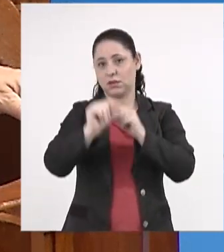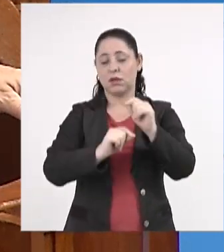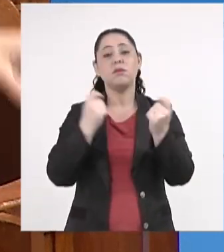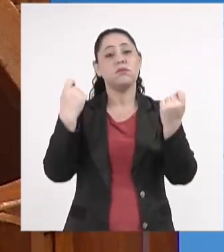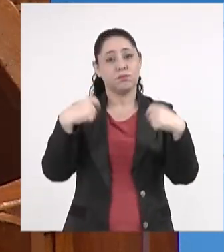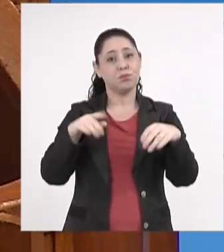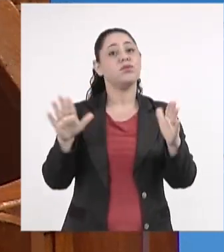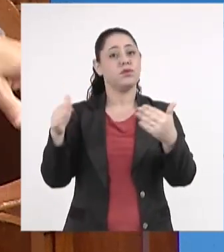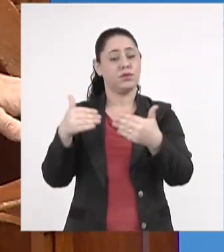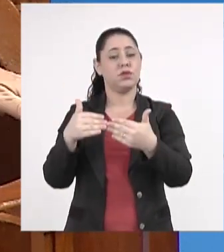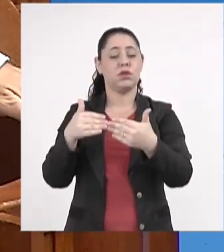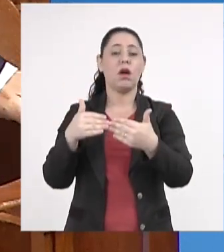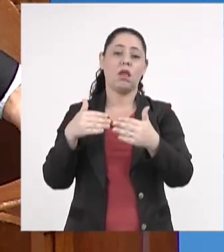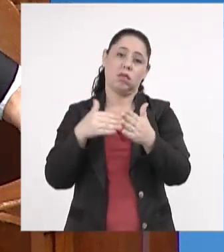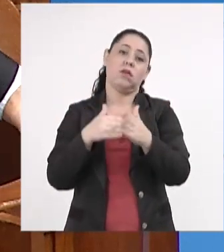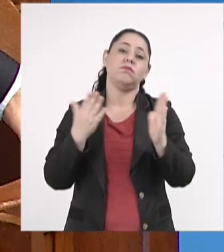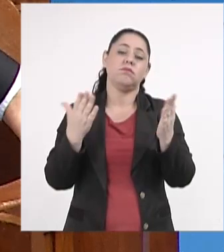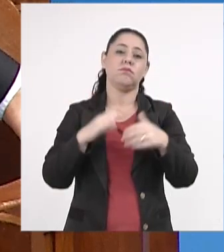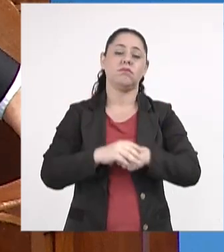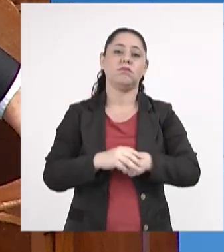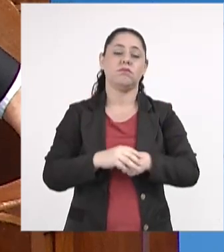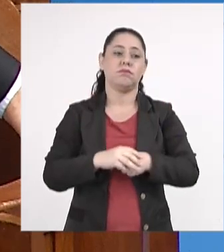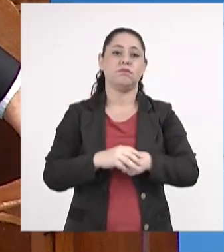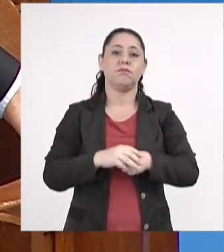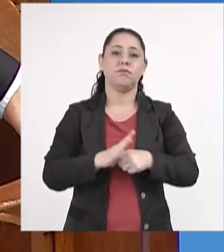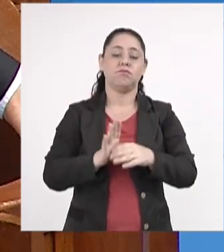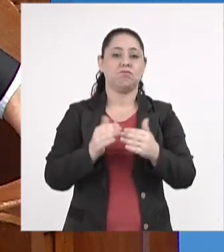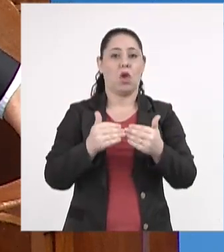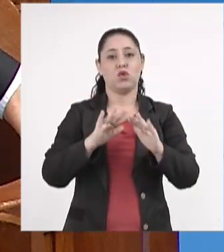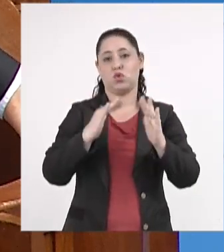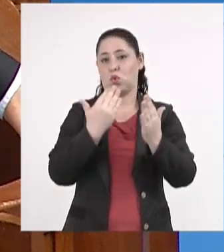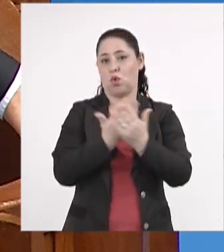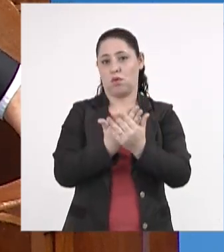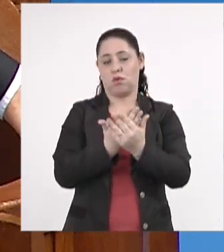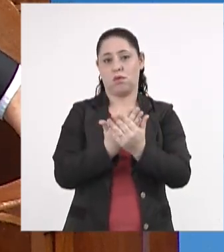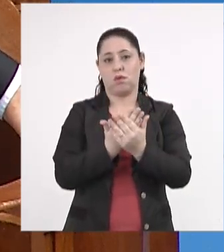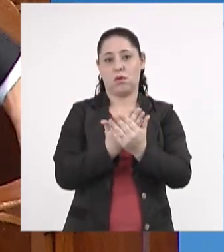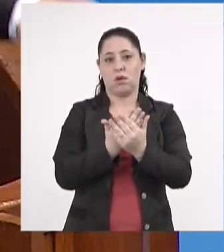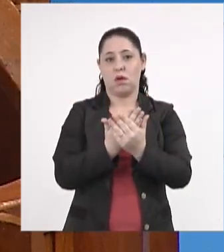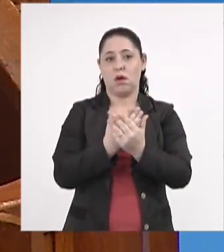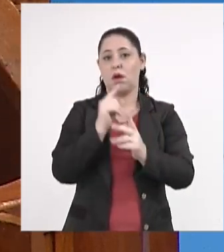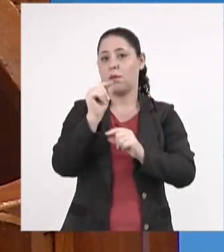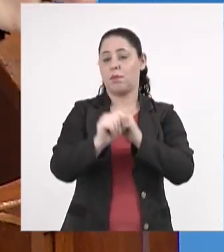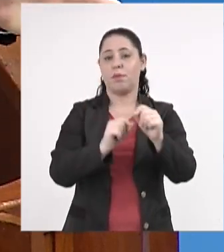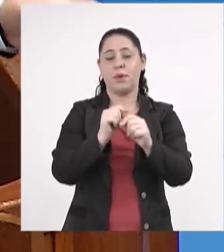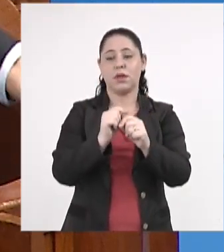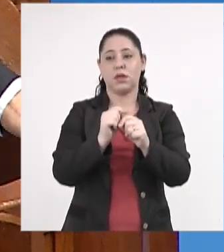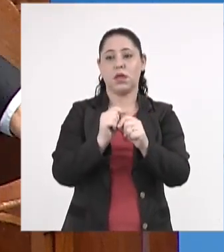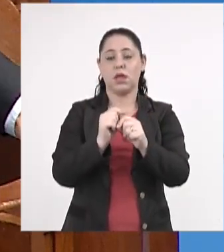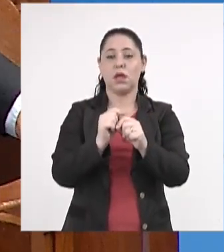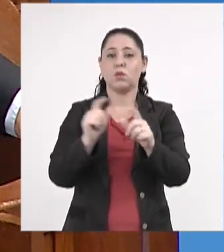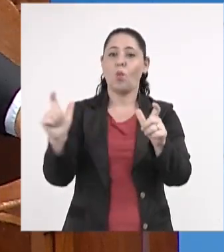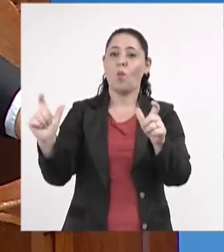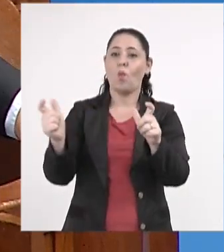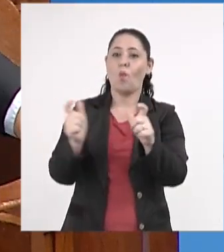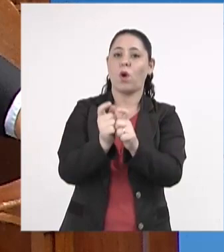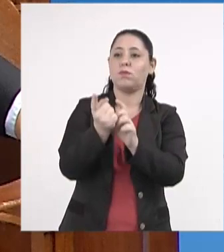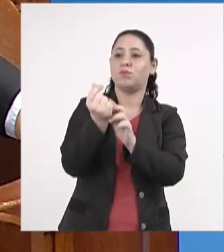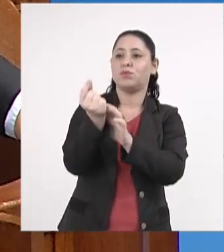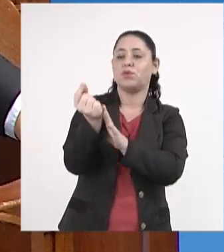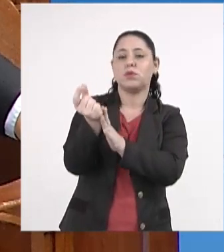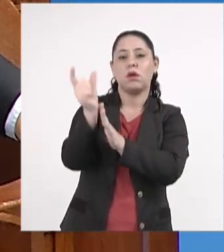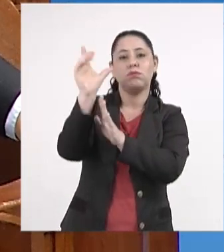necessidade até de fechamento daquela escola para efeito de racionalizar os